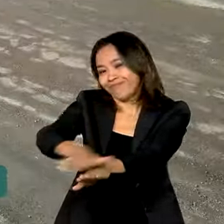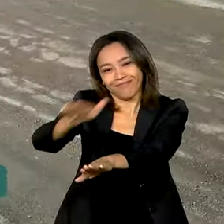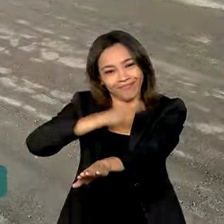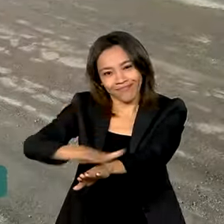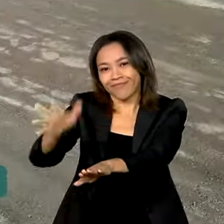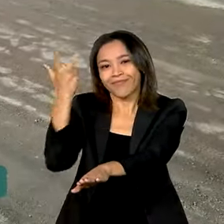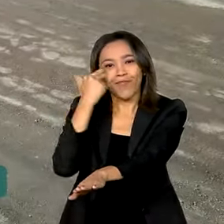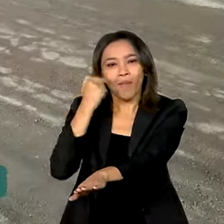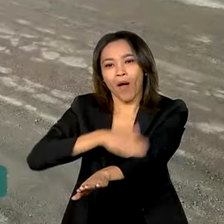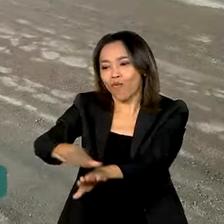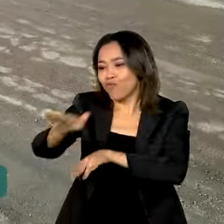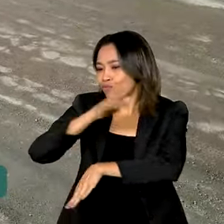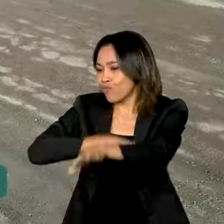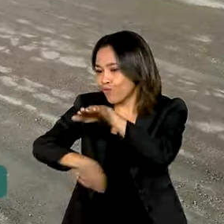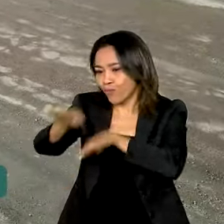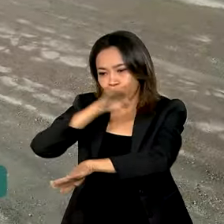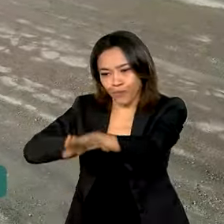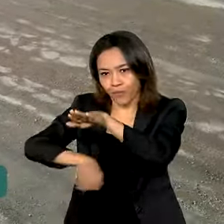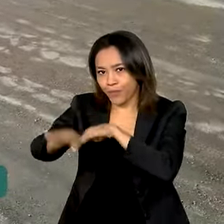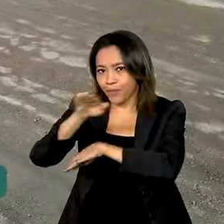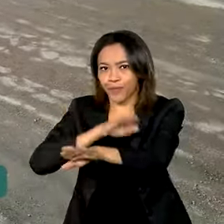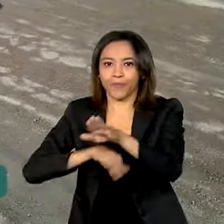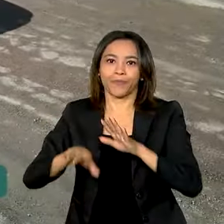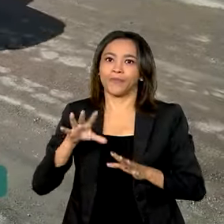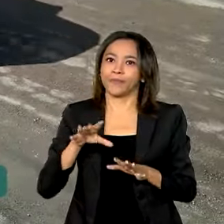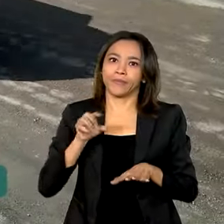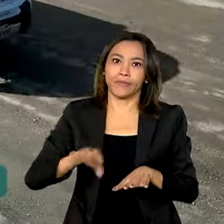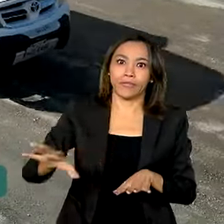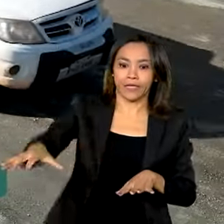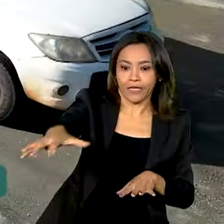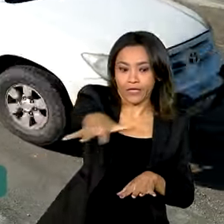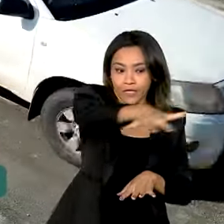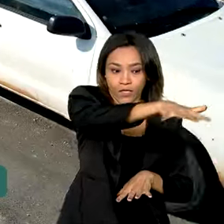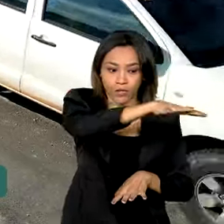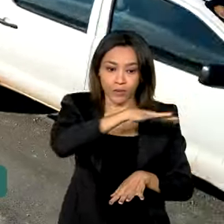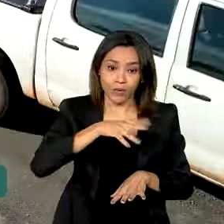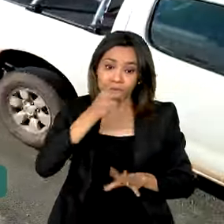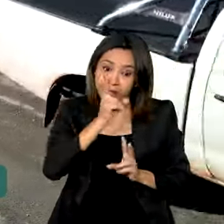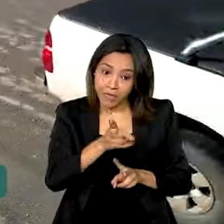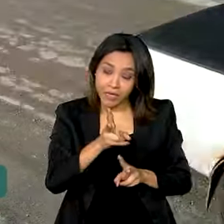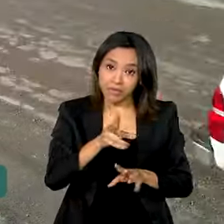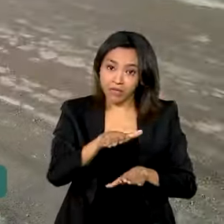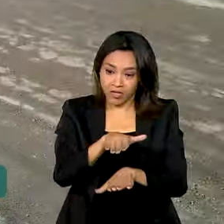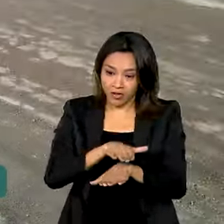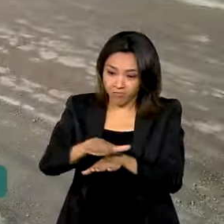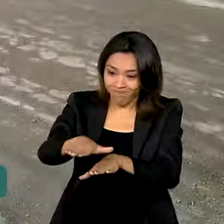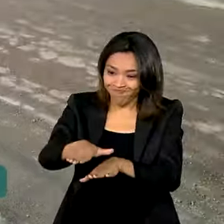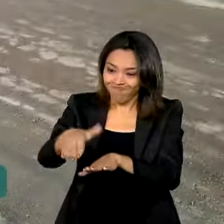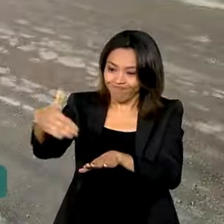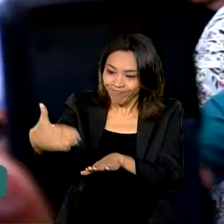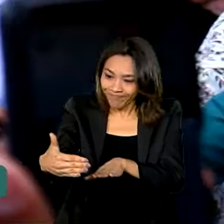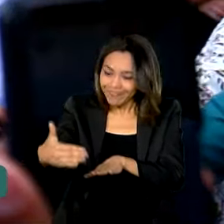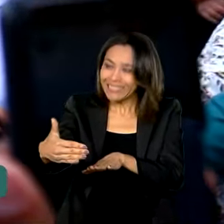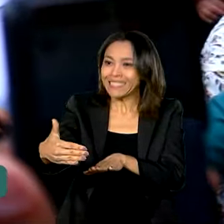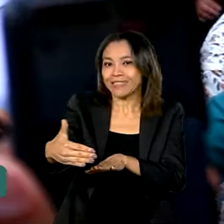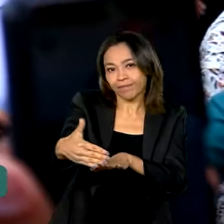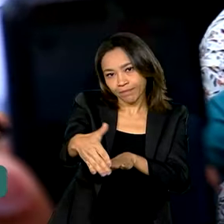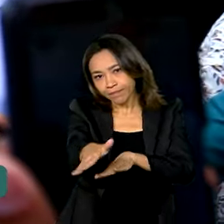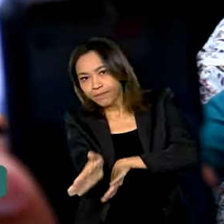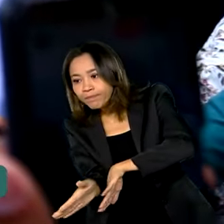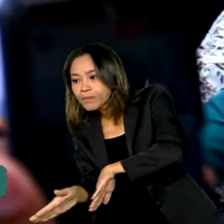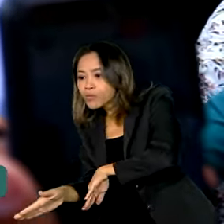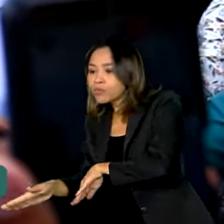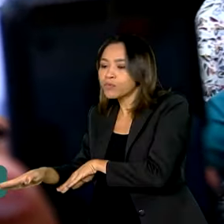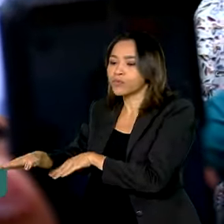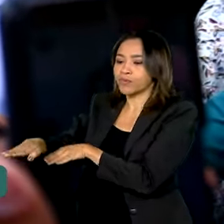reestabelecer o fluxo natural em todas as regiões, mesmo em desvio, nos lugares que precisam ser feitos os desvios para que o